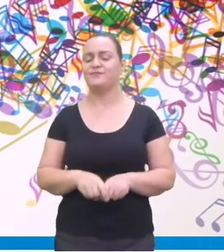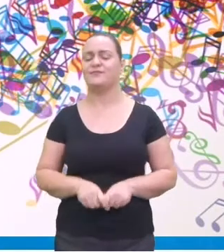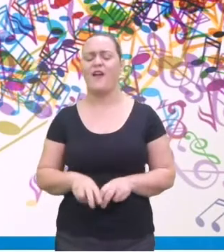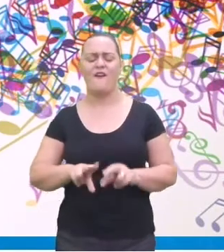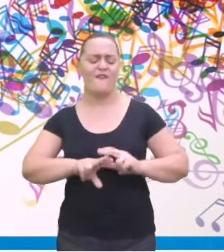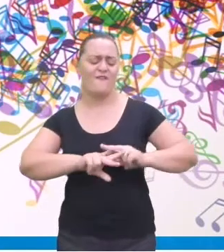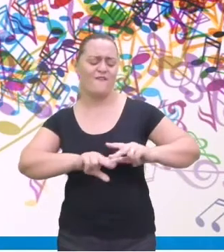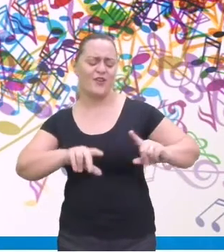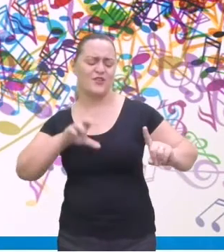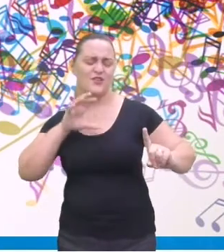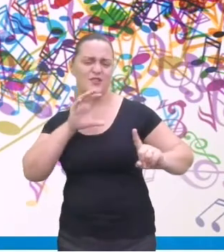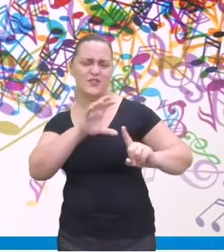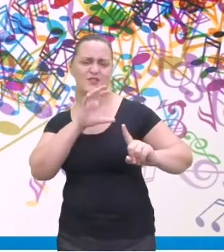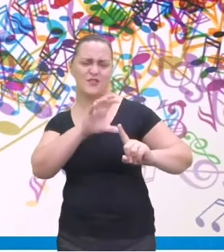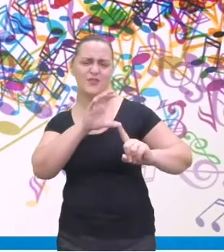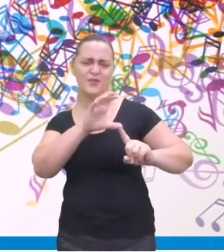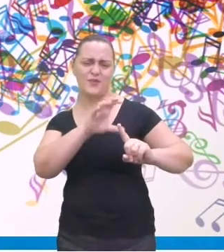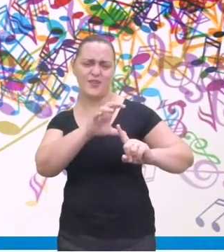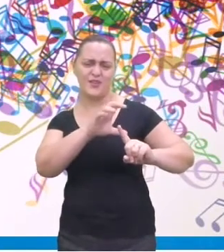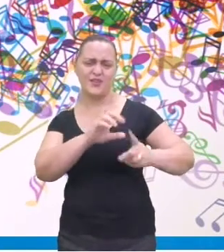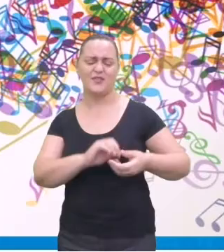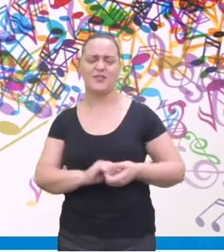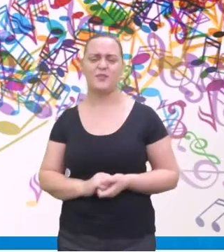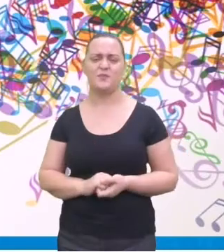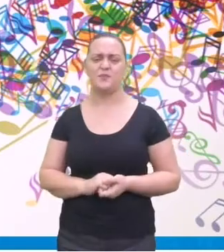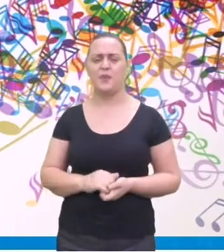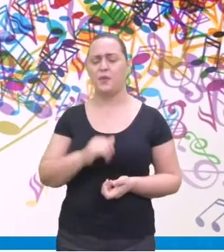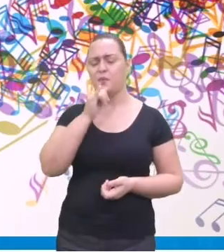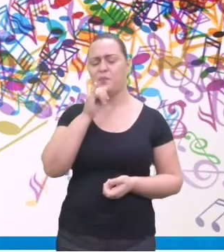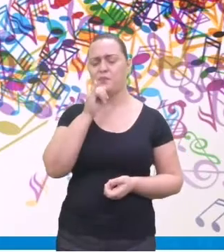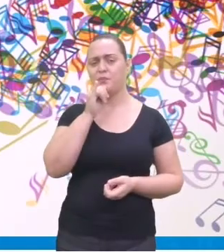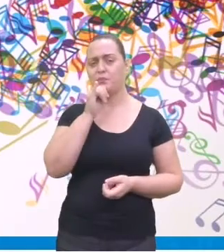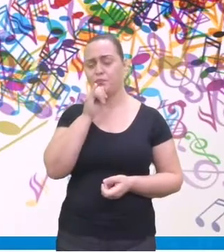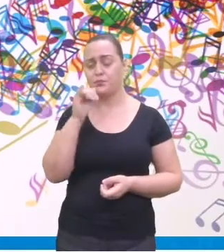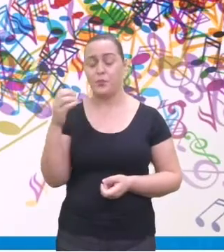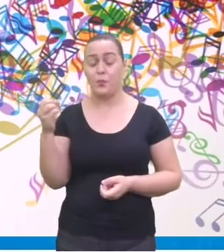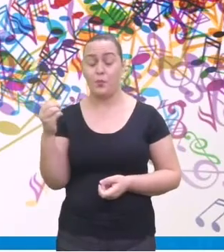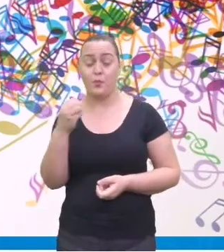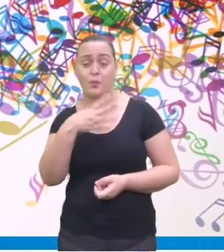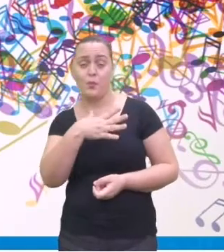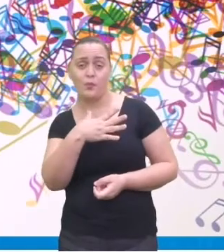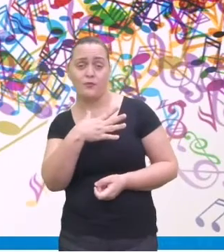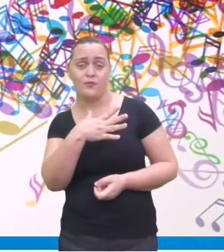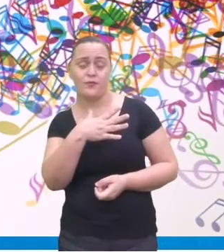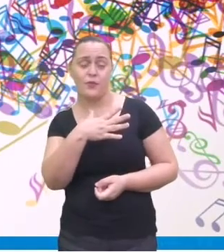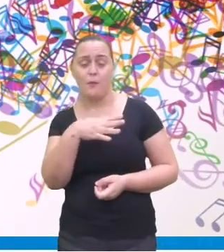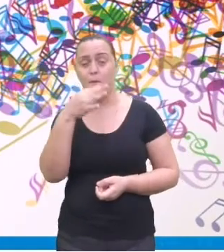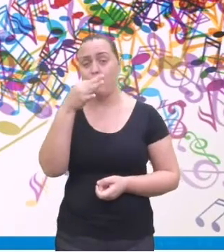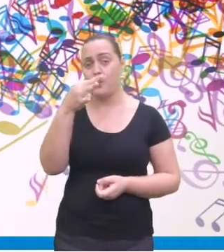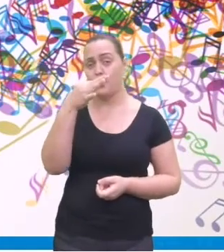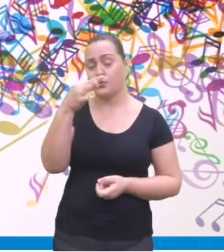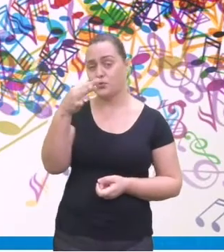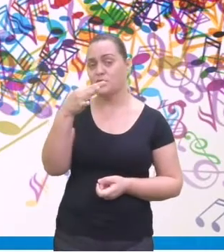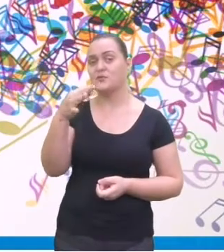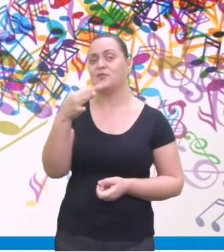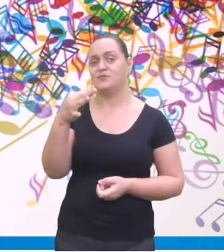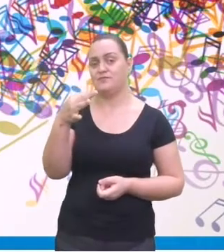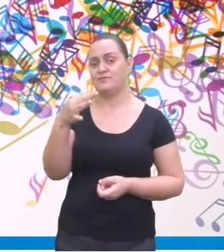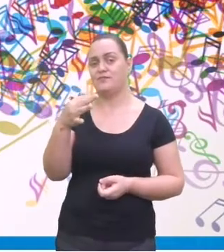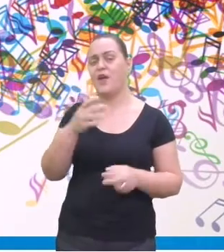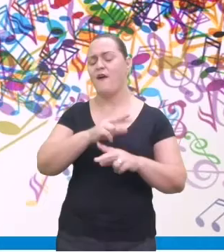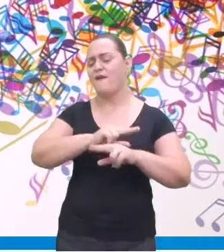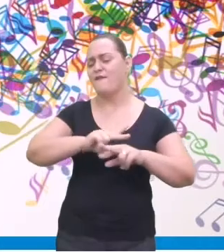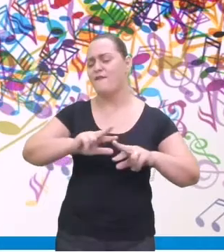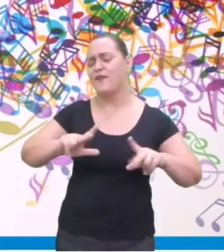indo ao New Have, o é é? Uma nova versão aí, passando pelo punk e por artistas da